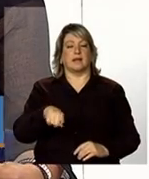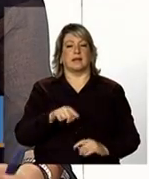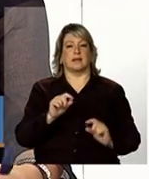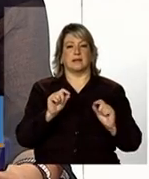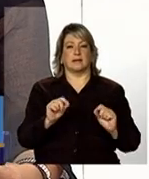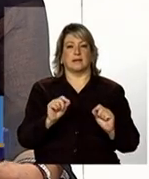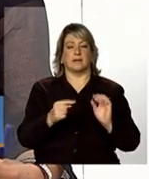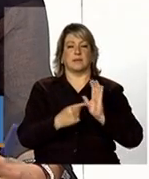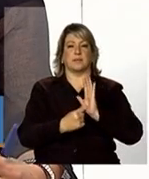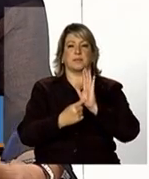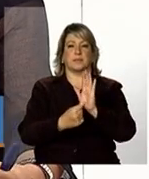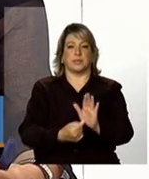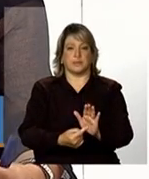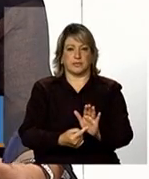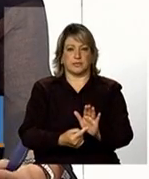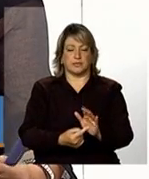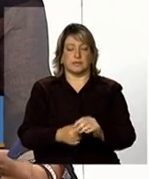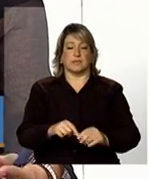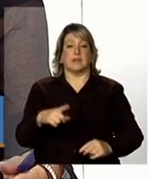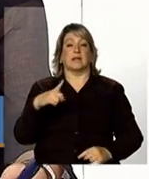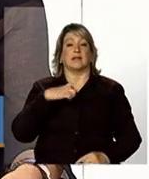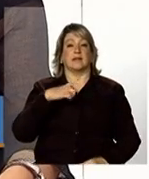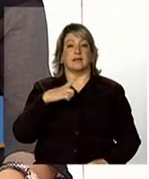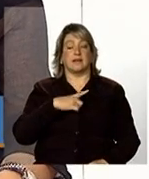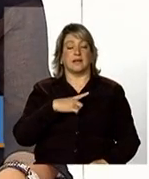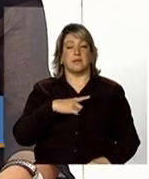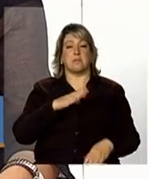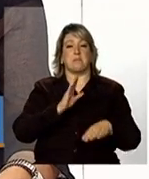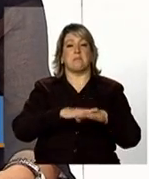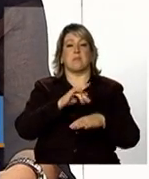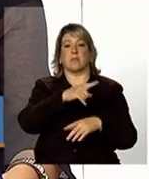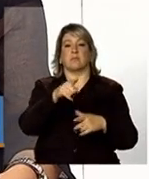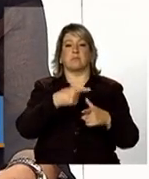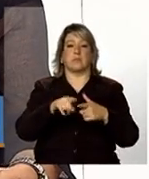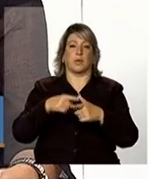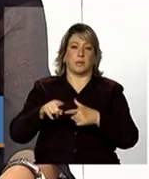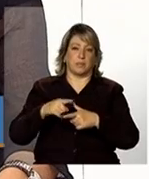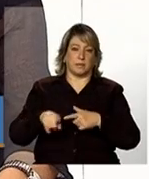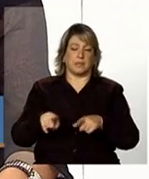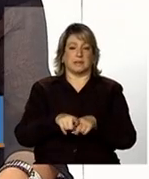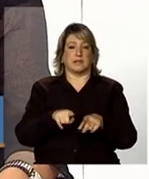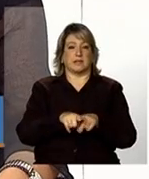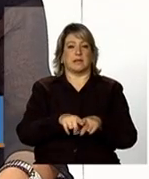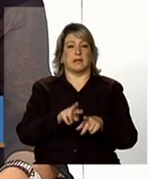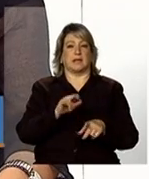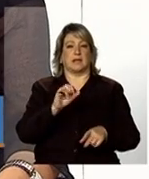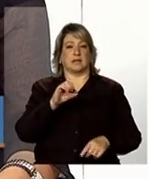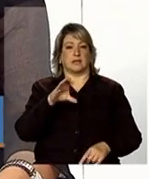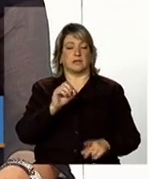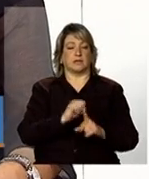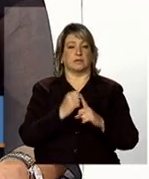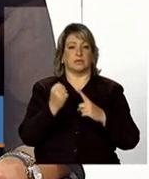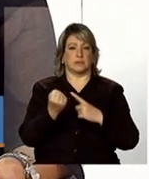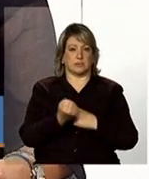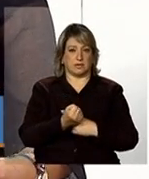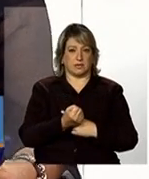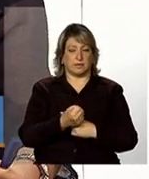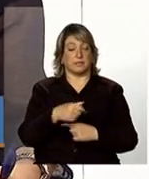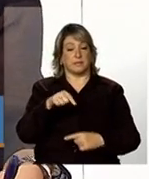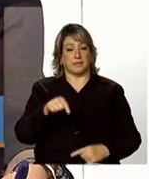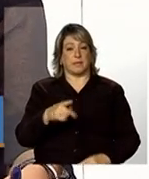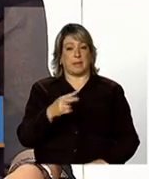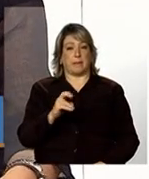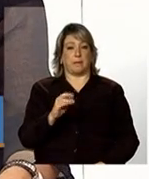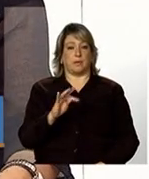a maior vulnerabilidade e mais alto risco social então o protocolo